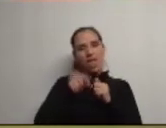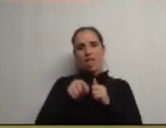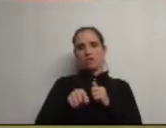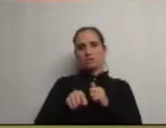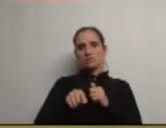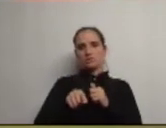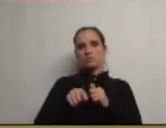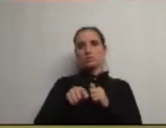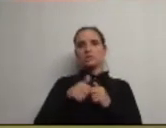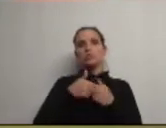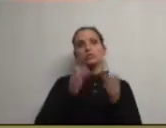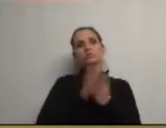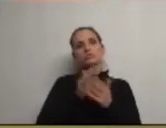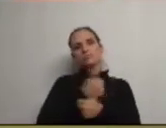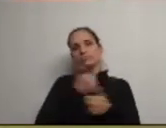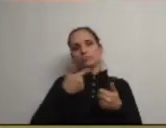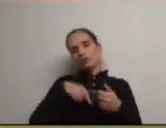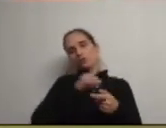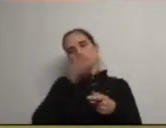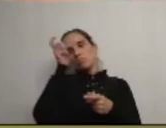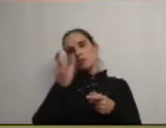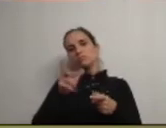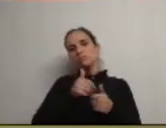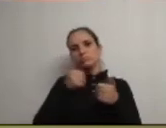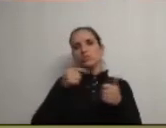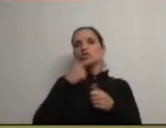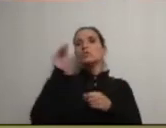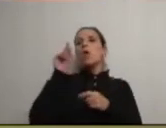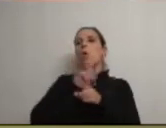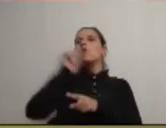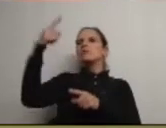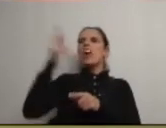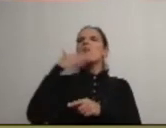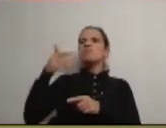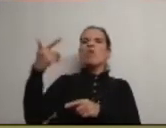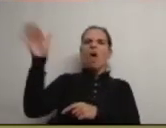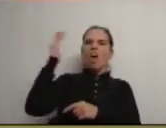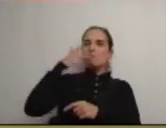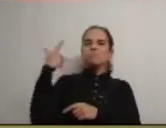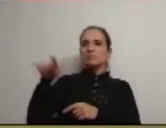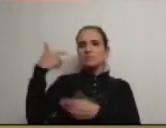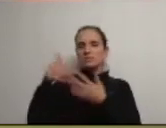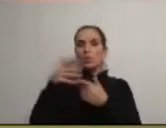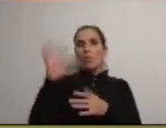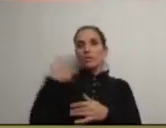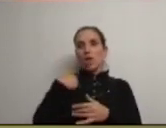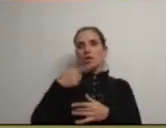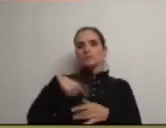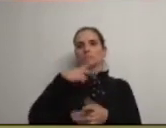é que isto é tudo porreiro nós somos um país porreiro para chamarmos nomes aos outros que são os incompetentes mas quando chega aqui assim a nós